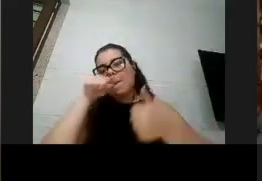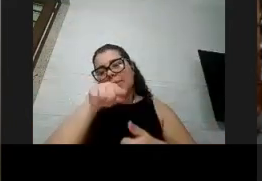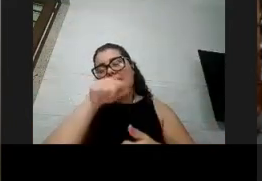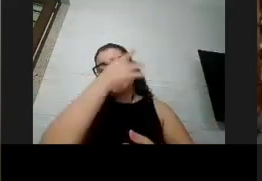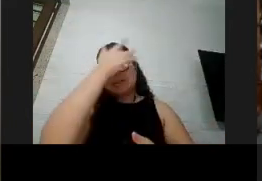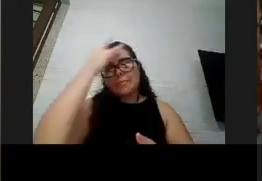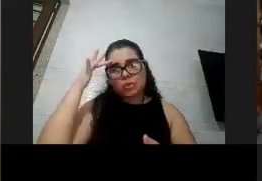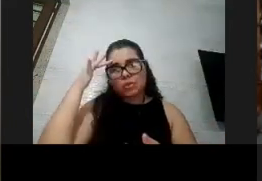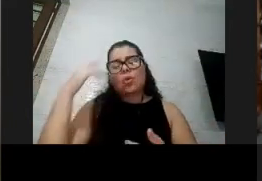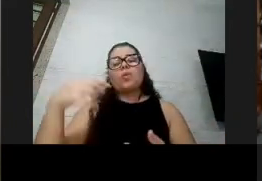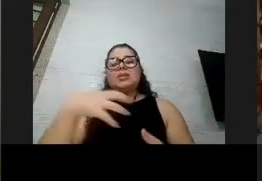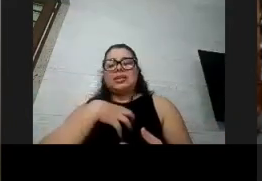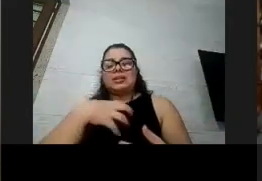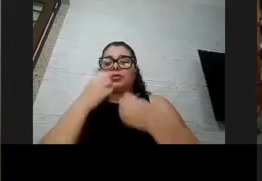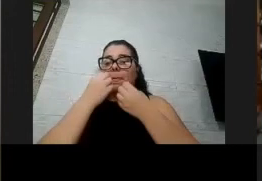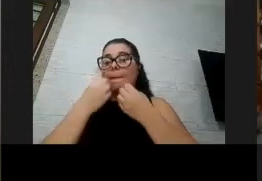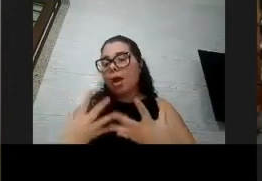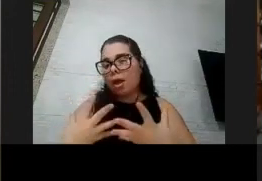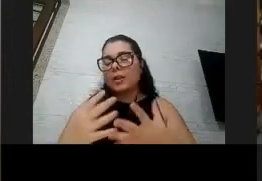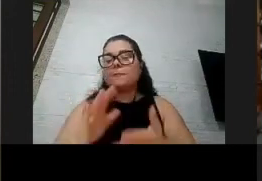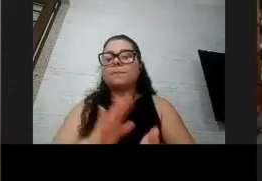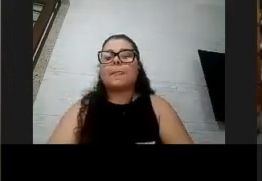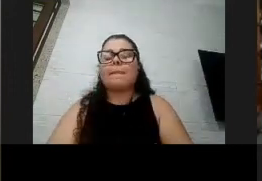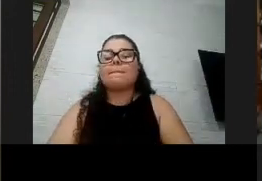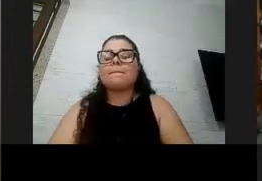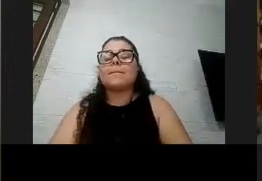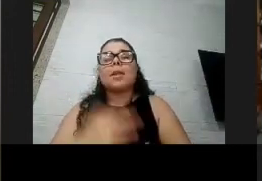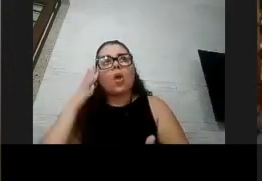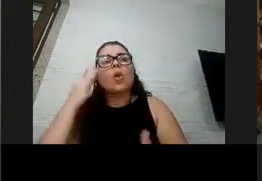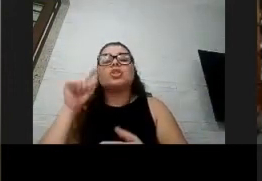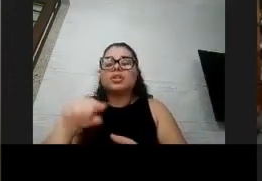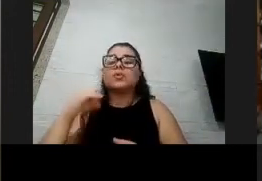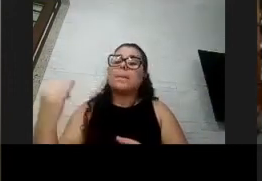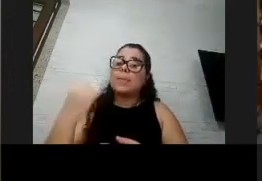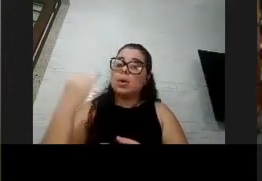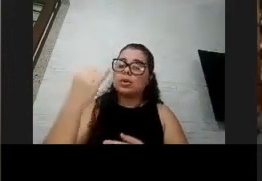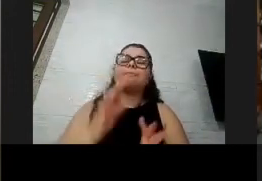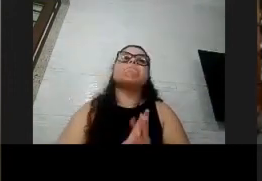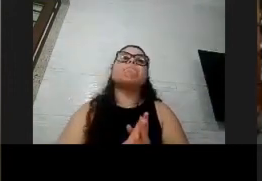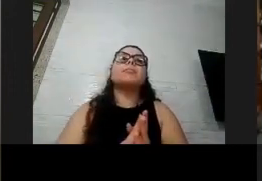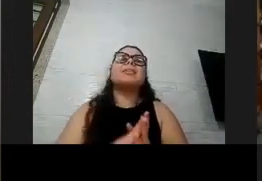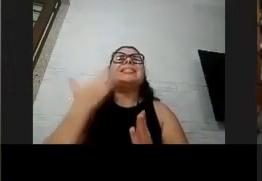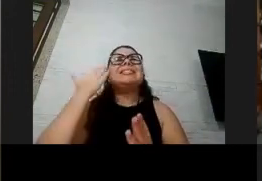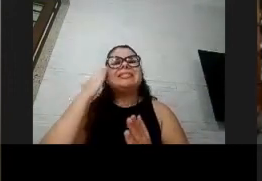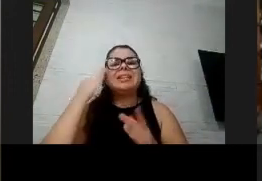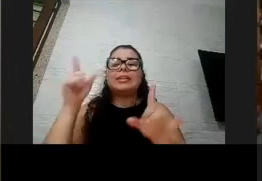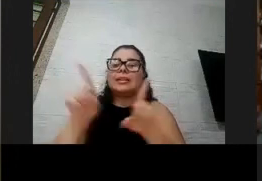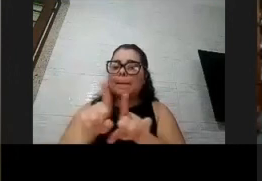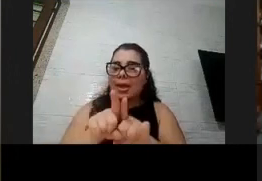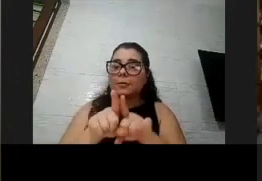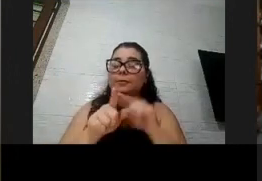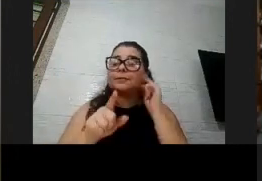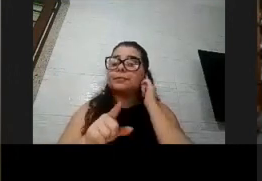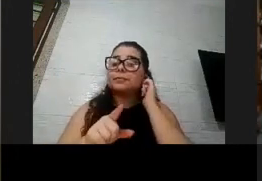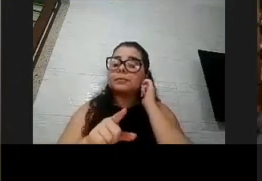para aquela pessoa com aquele histórico né acho que isso é importante entender também que às vezes eu vejo Bianca que as pessoas